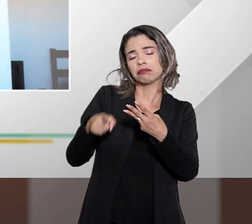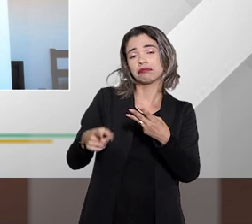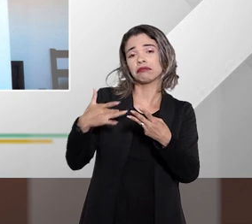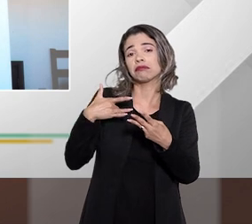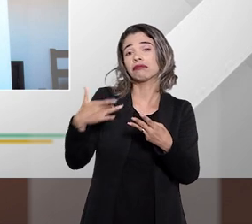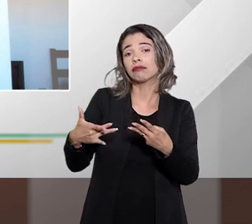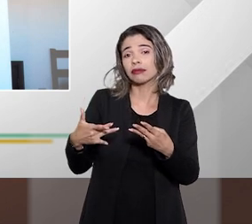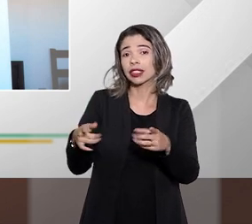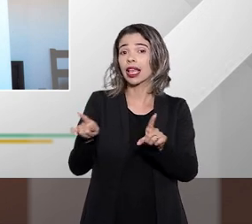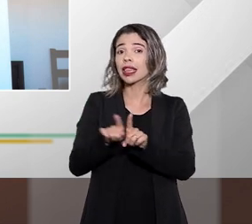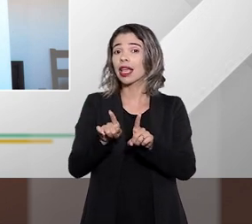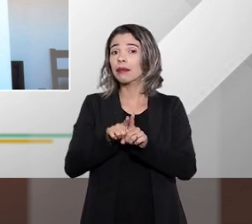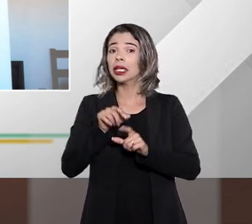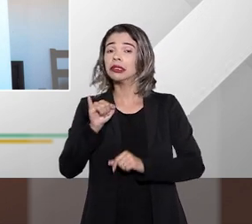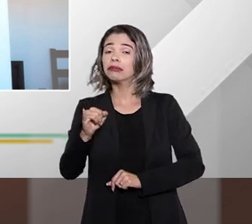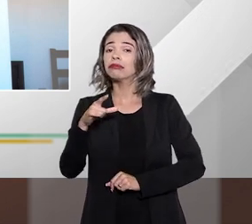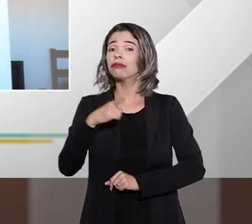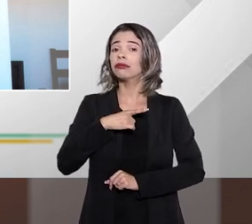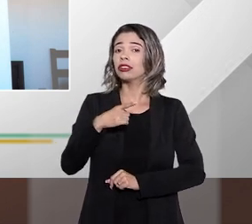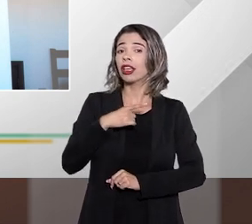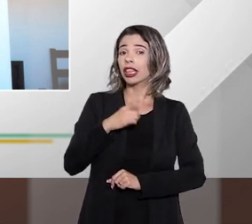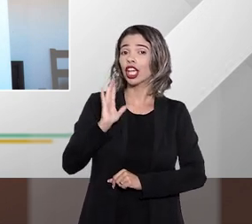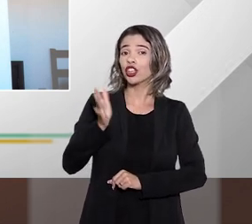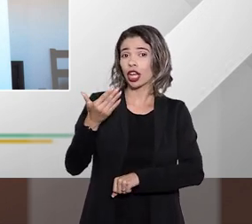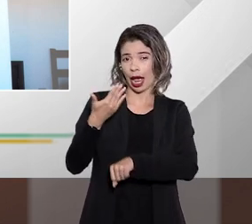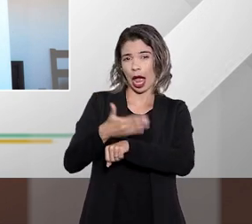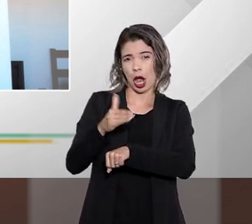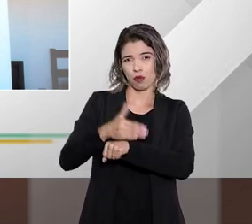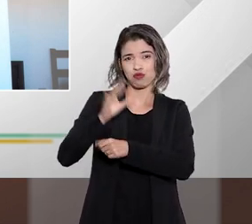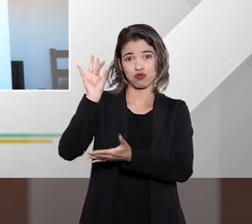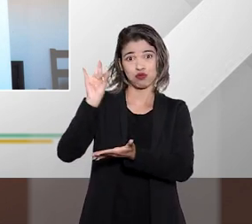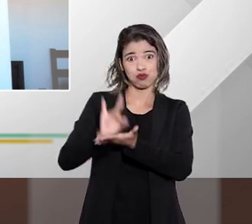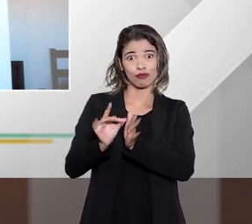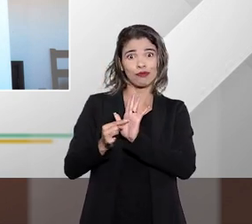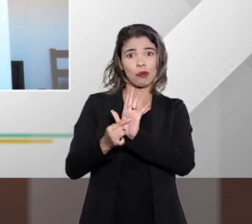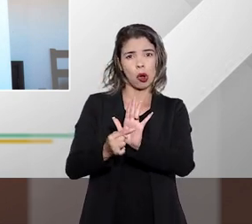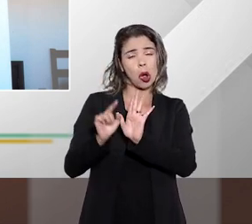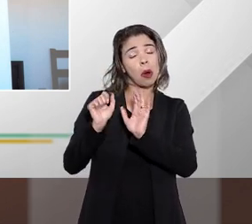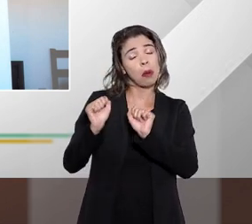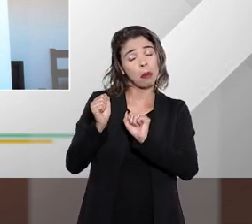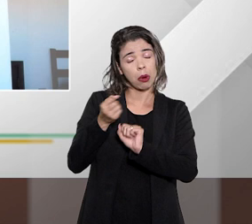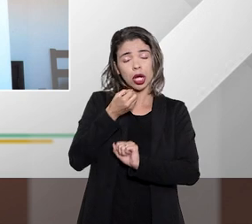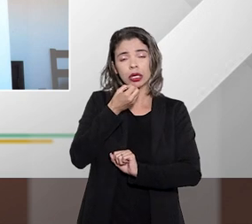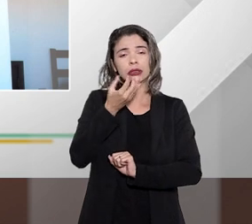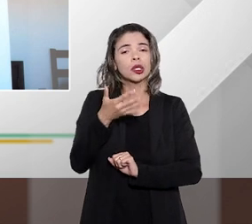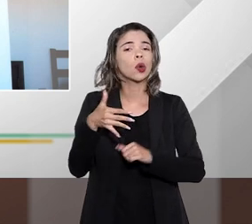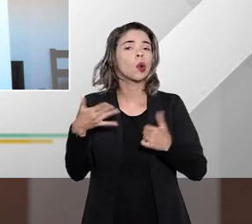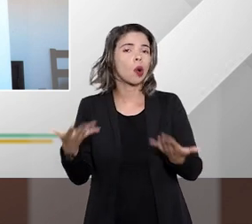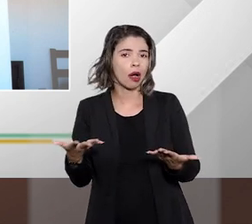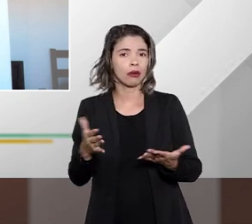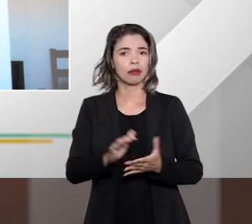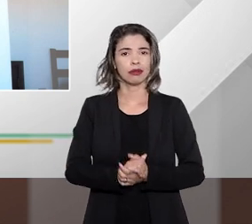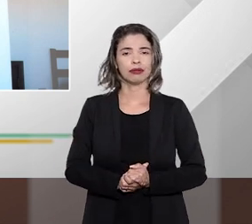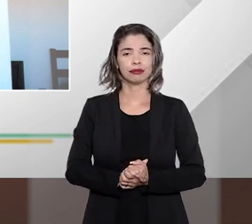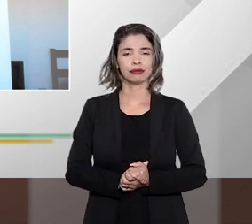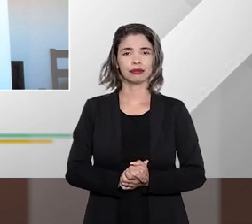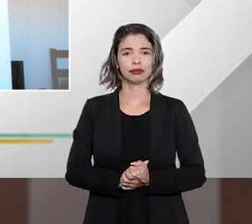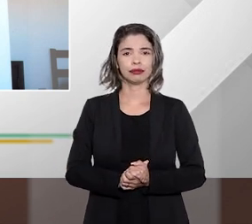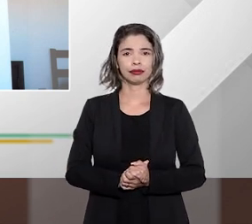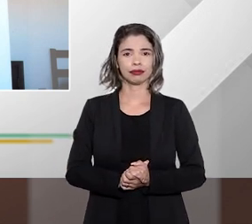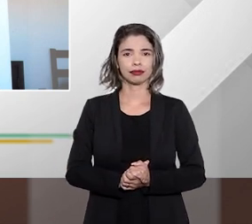iniciativas e a propósito né se já houver aí alguma prática em evidência que você poderia citar quais são esses exemplos